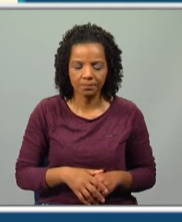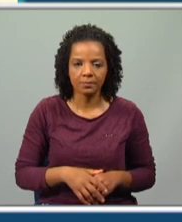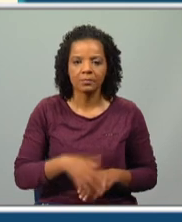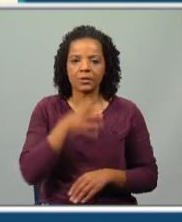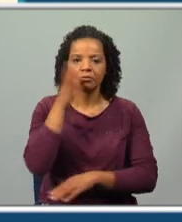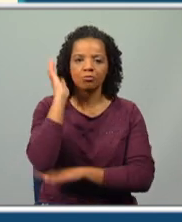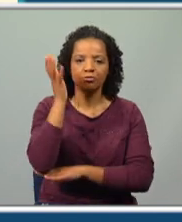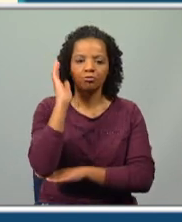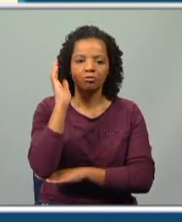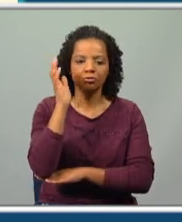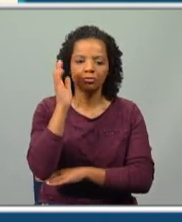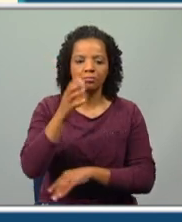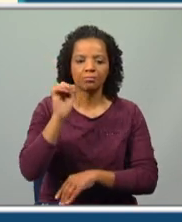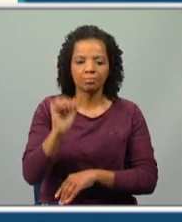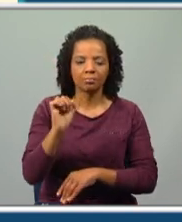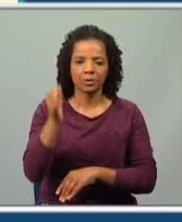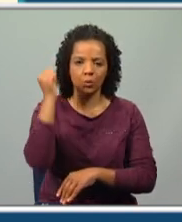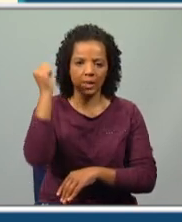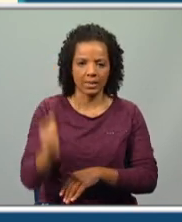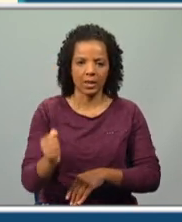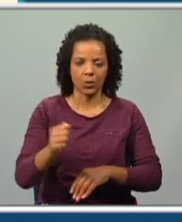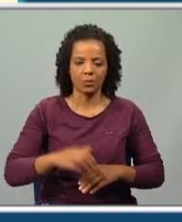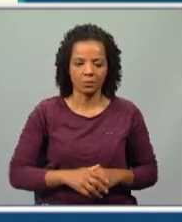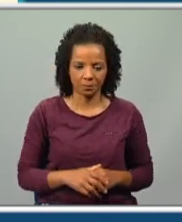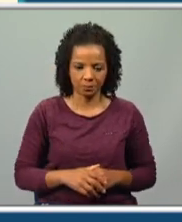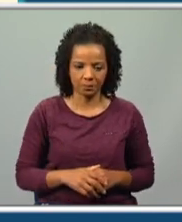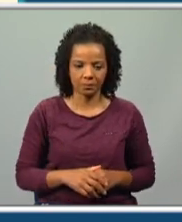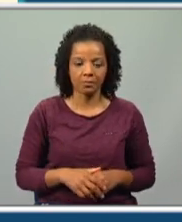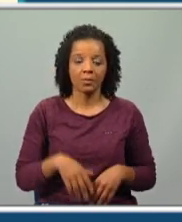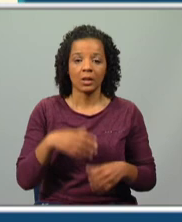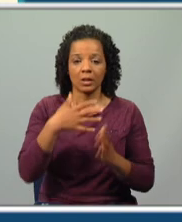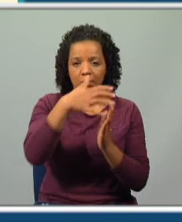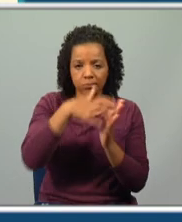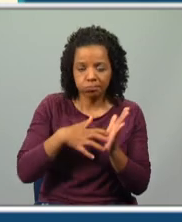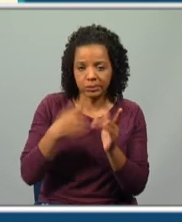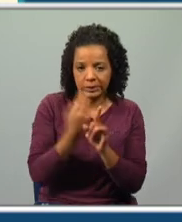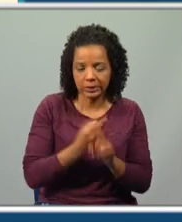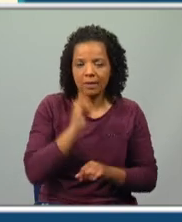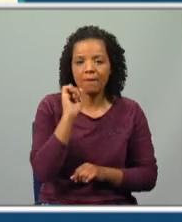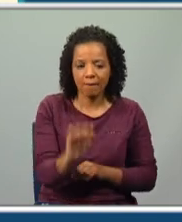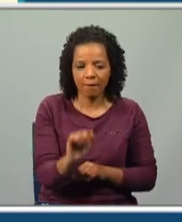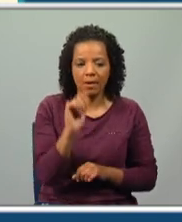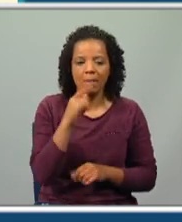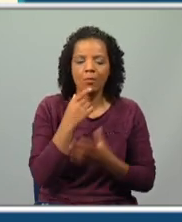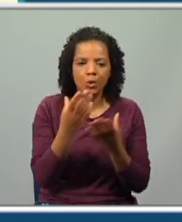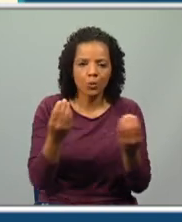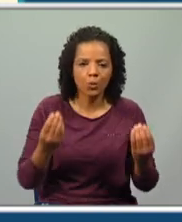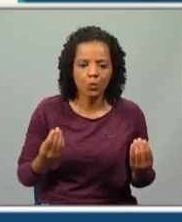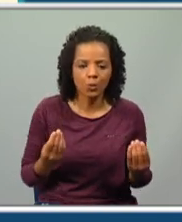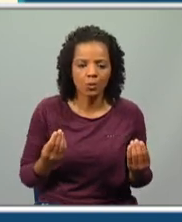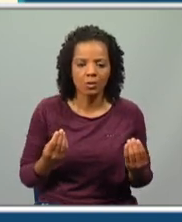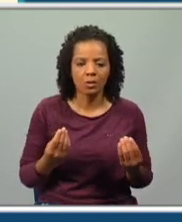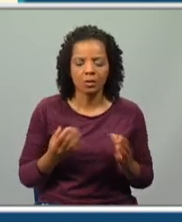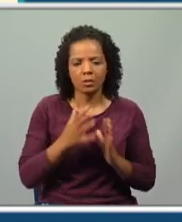conferências do Casino. Portanto, participou nas conferências do Casino. A sua obra, como tu pudeste verificar, é muito